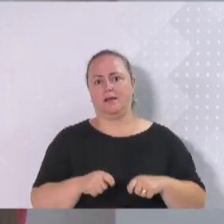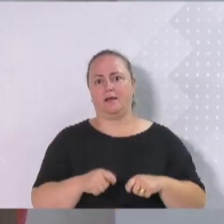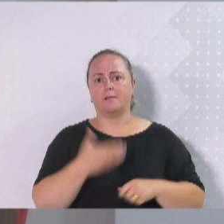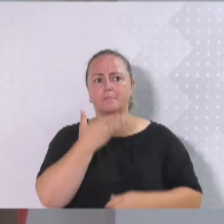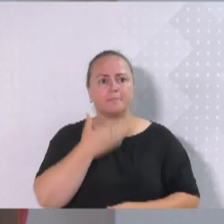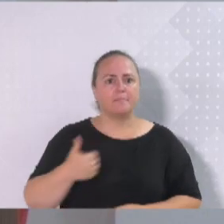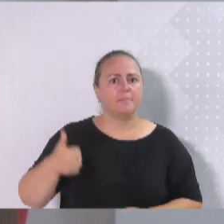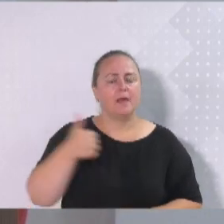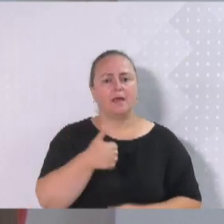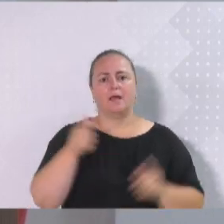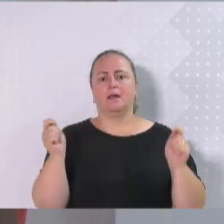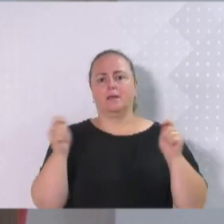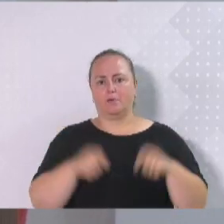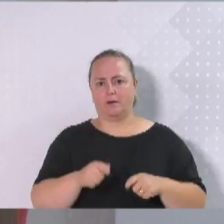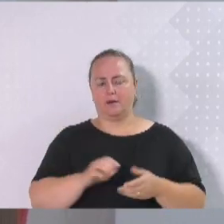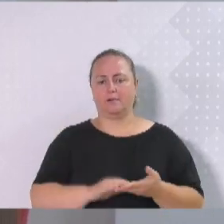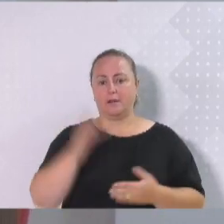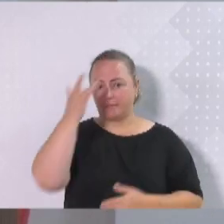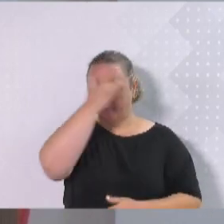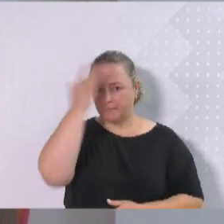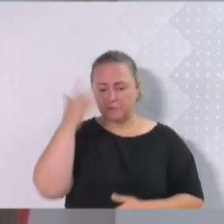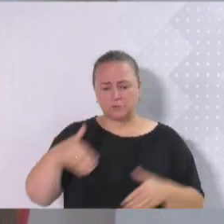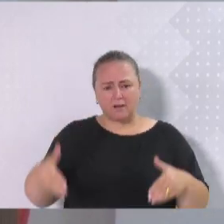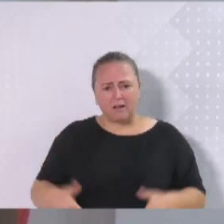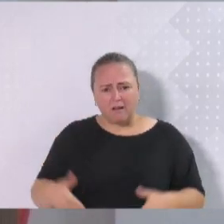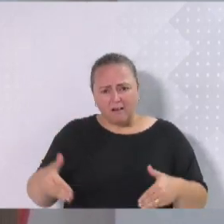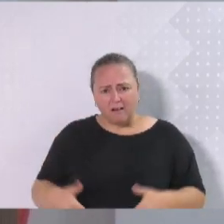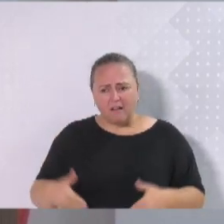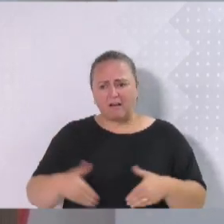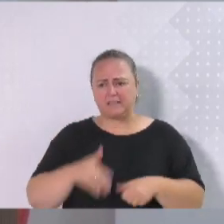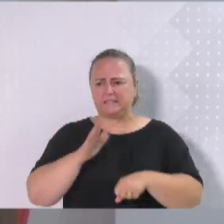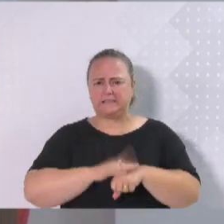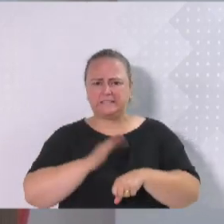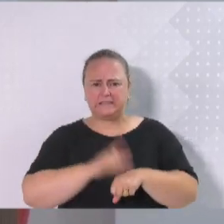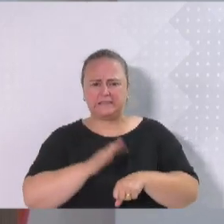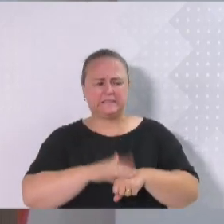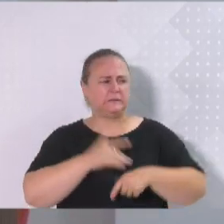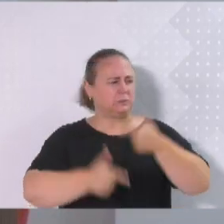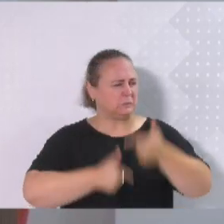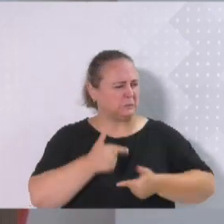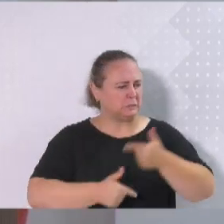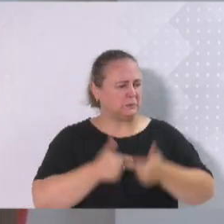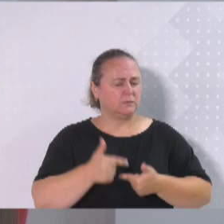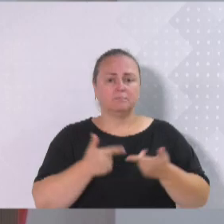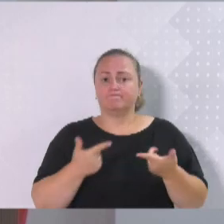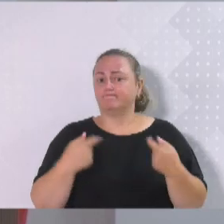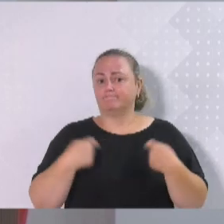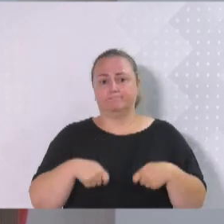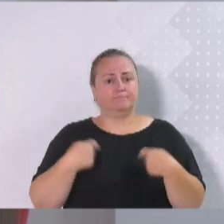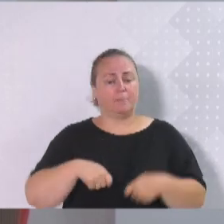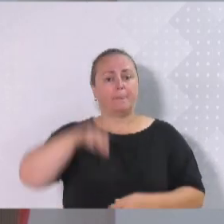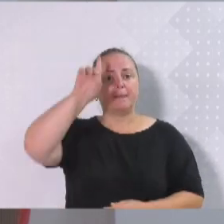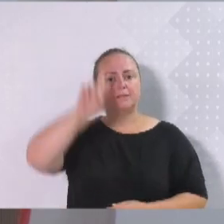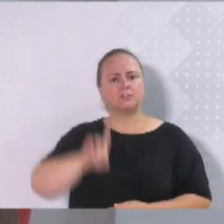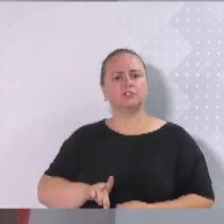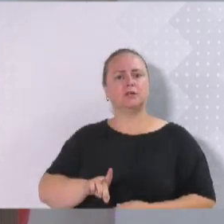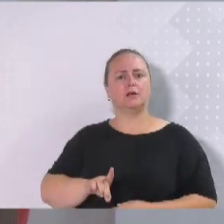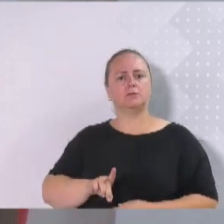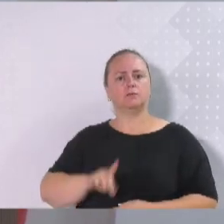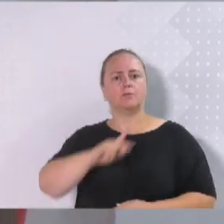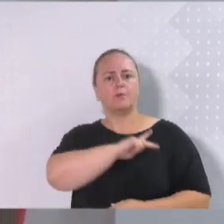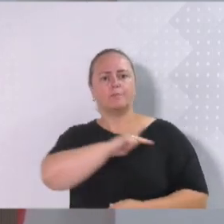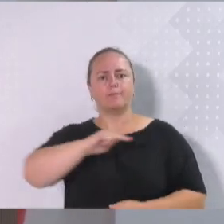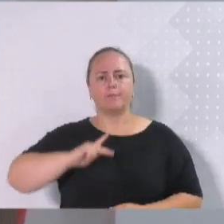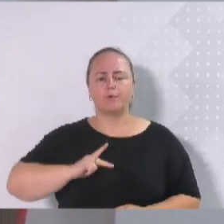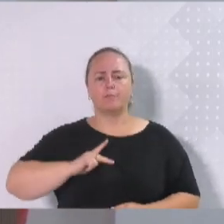evitar que pessoas continuem morrendo de fome ou adoecendo de trabalhar. É direito de todos o ensino público, de qualidade